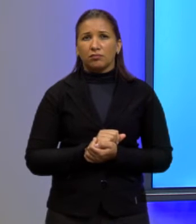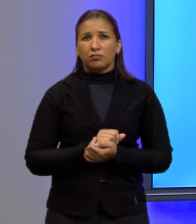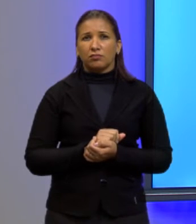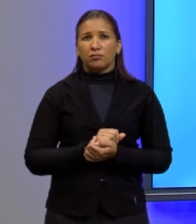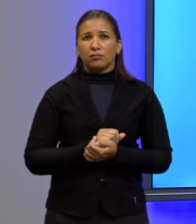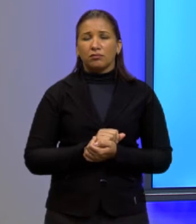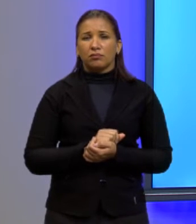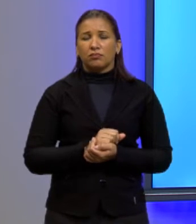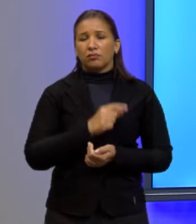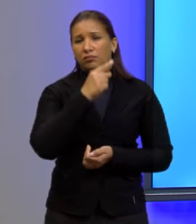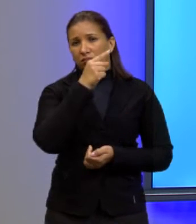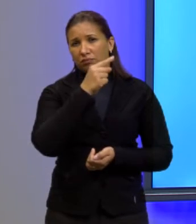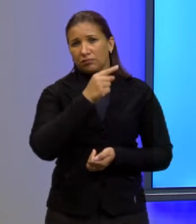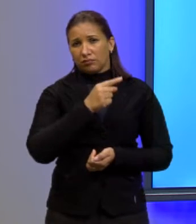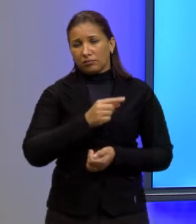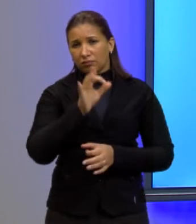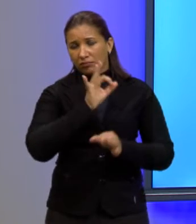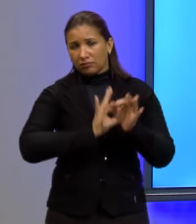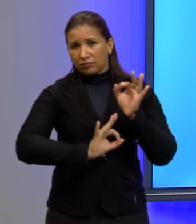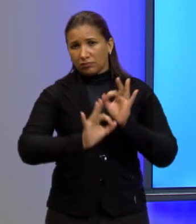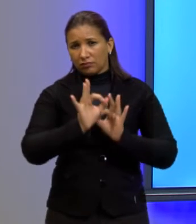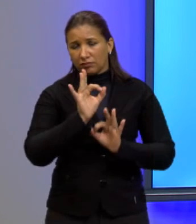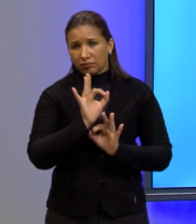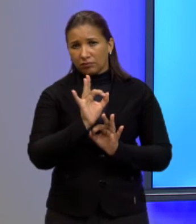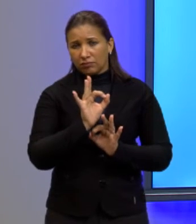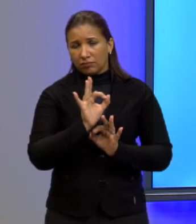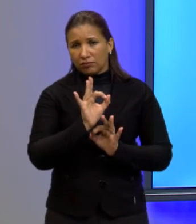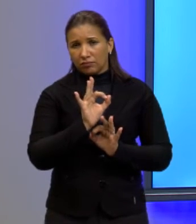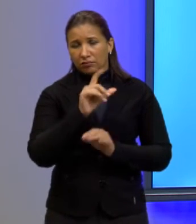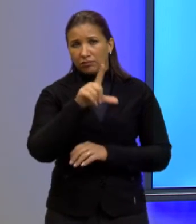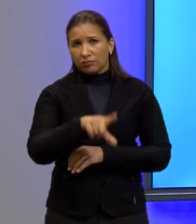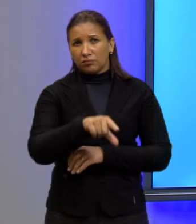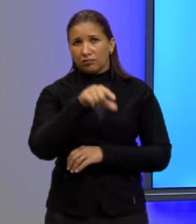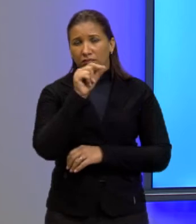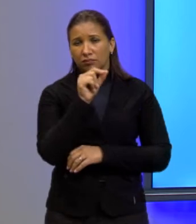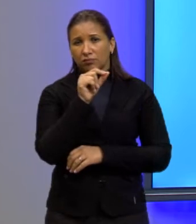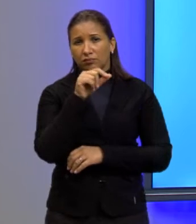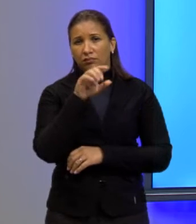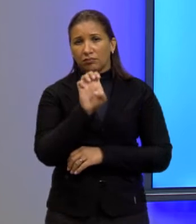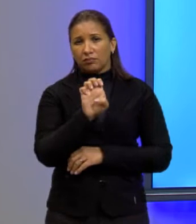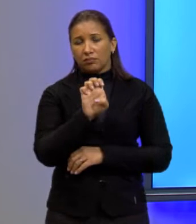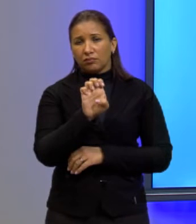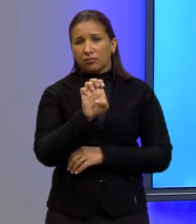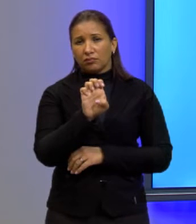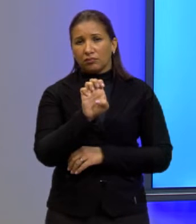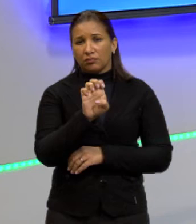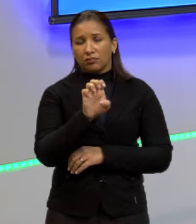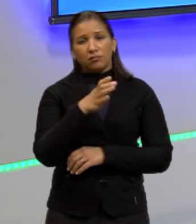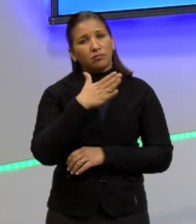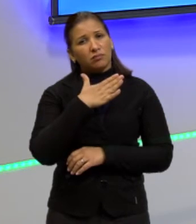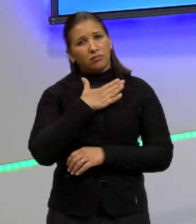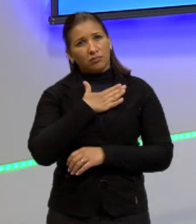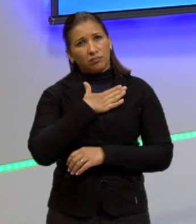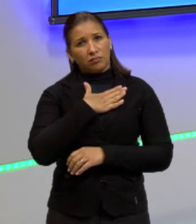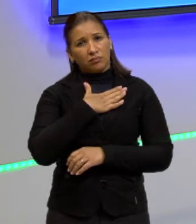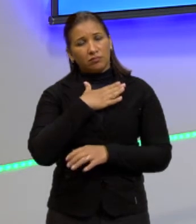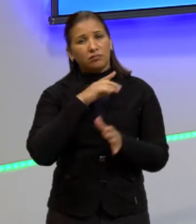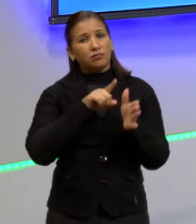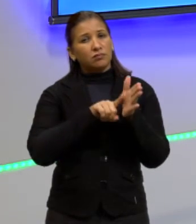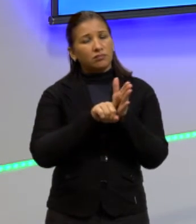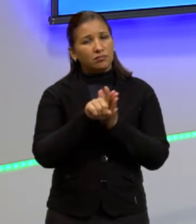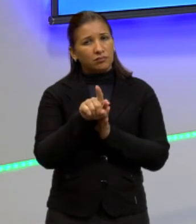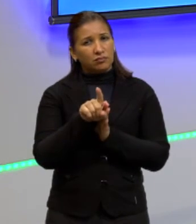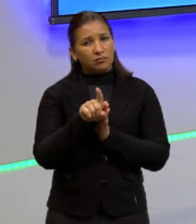então aqui está ela organizada nossa alternativa E para mim uma questão